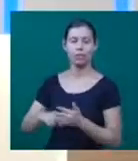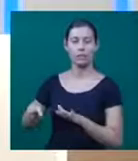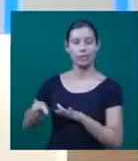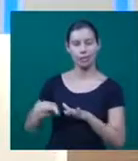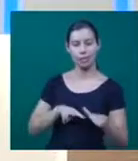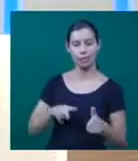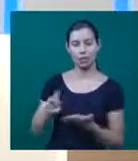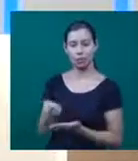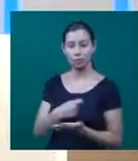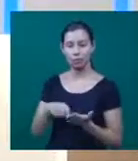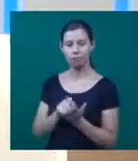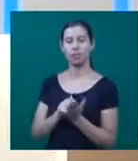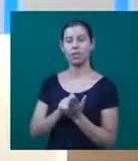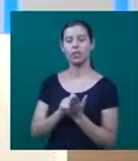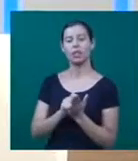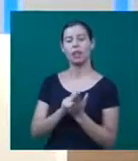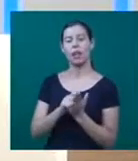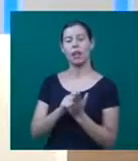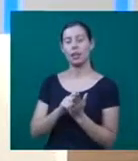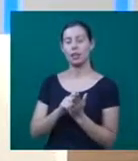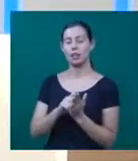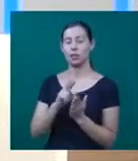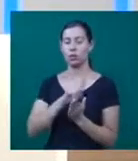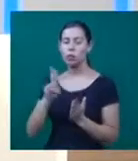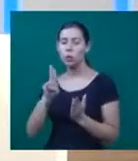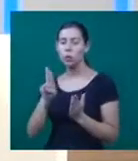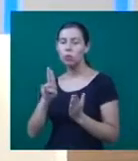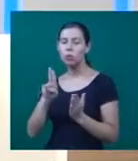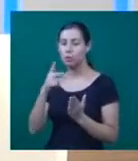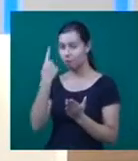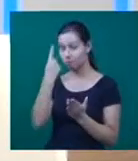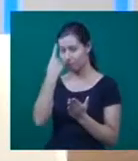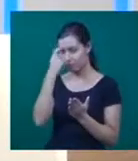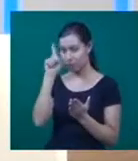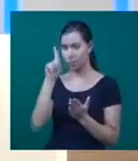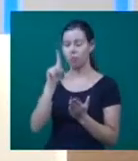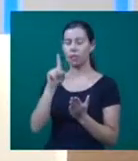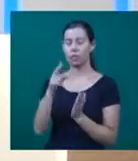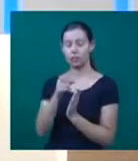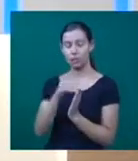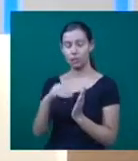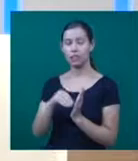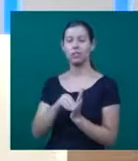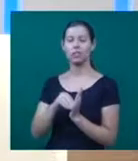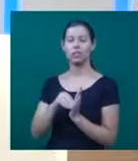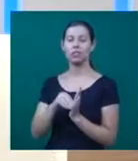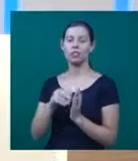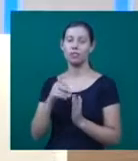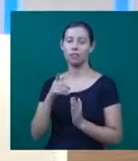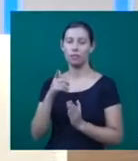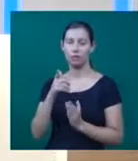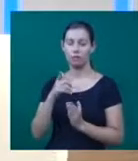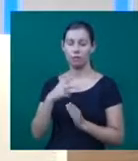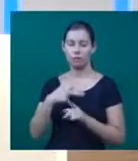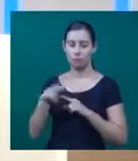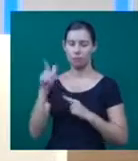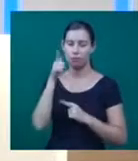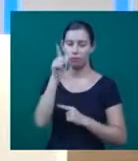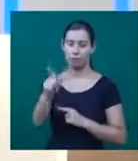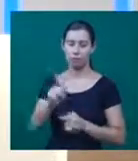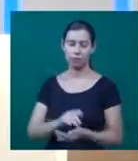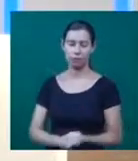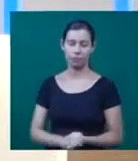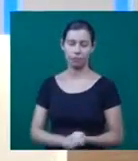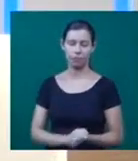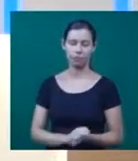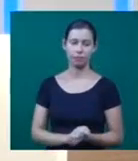montar a banda, criaram o nome, se inscreveram e foram os vencedores. Então isso para a gente é uma satisfação muito grande, porque a